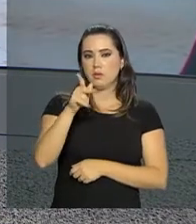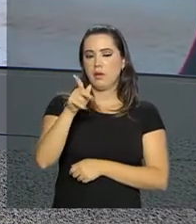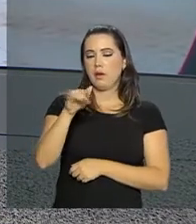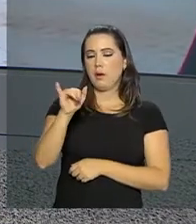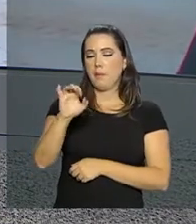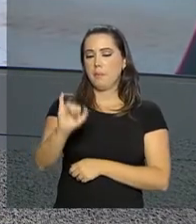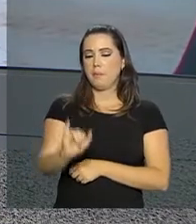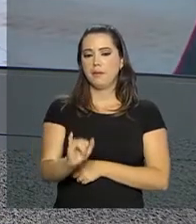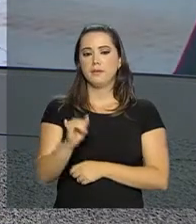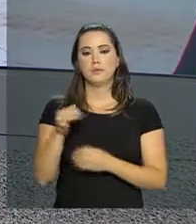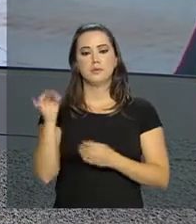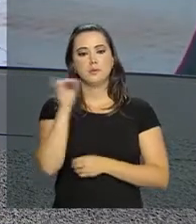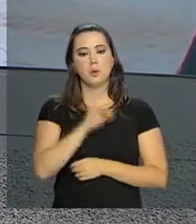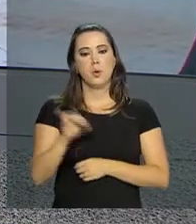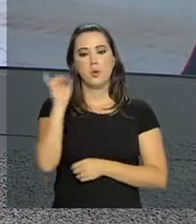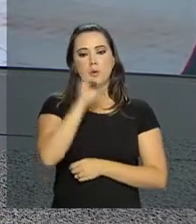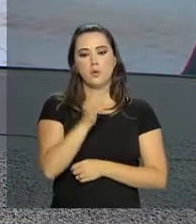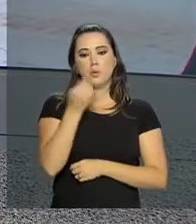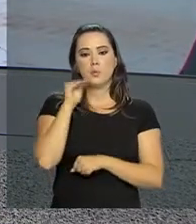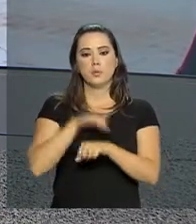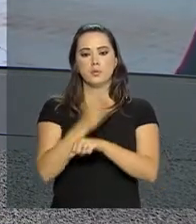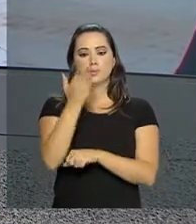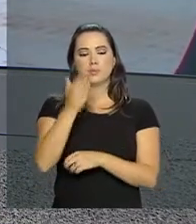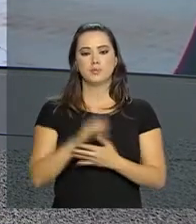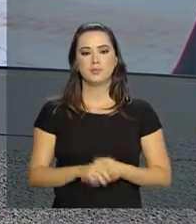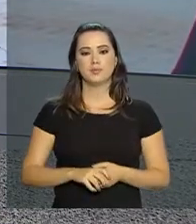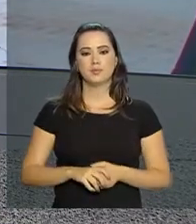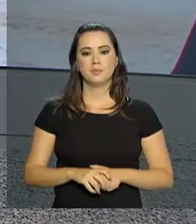Gabriela Noronha. Olá, Gabriela, boa noite.